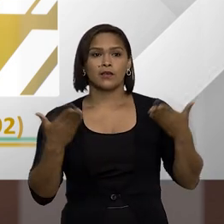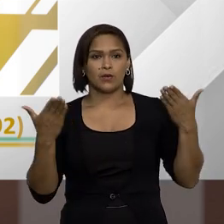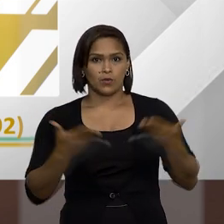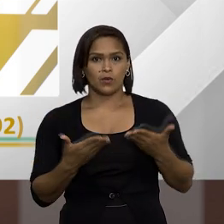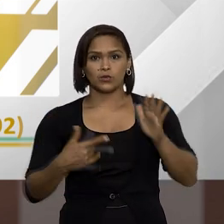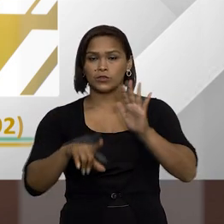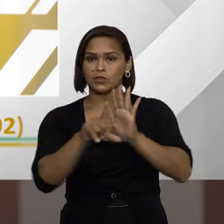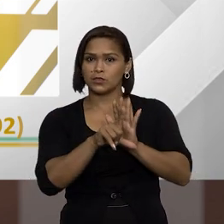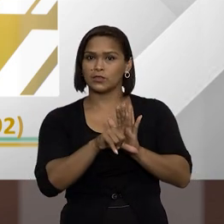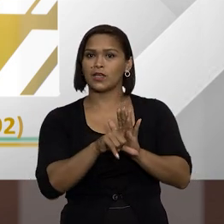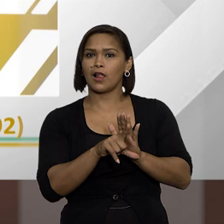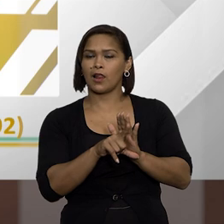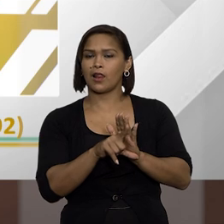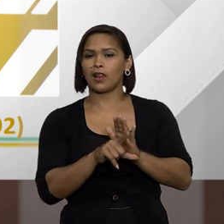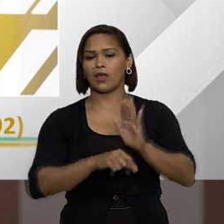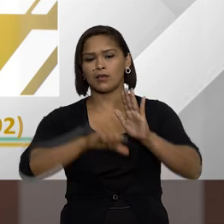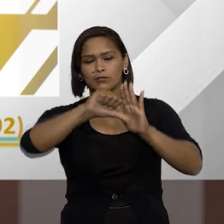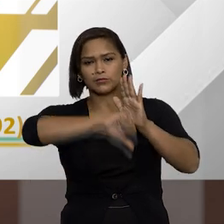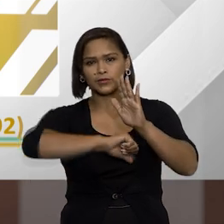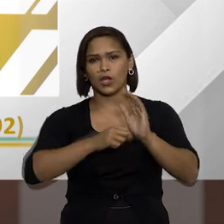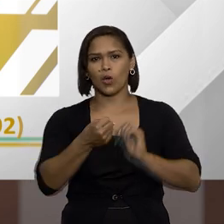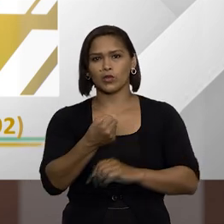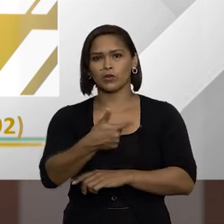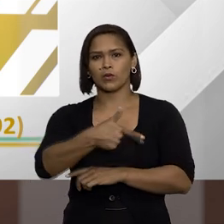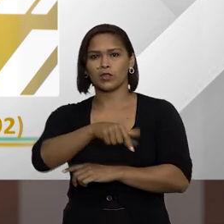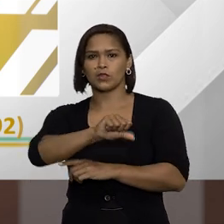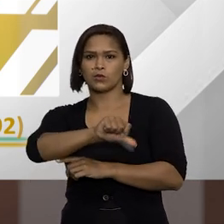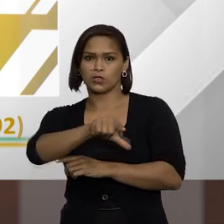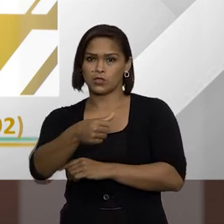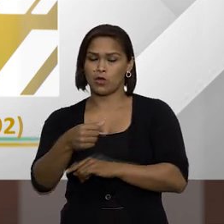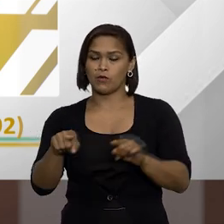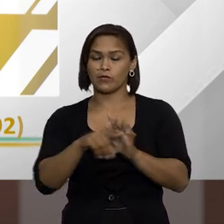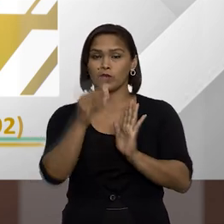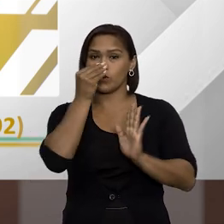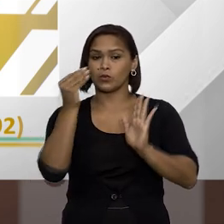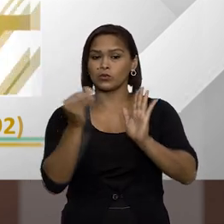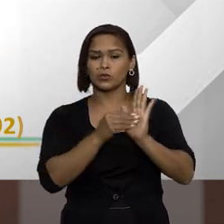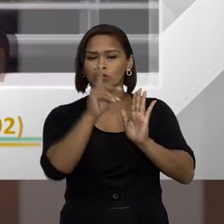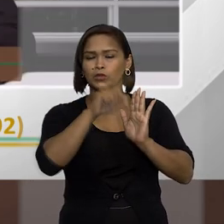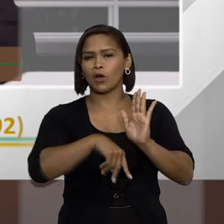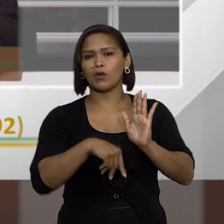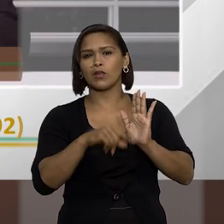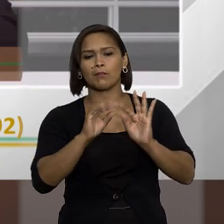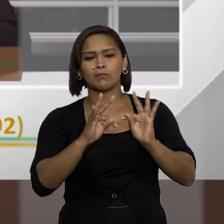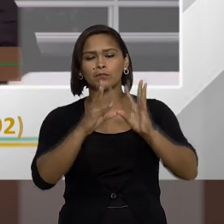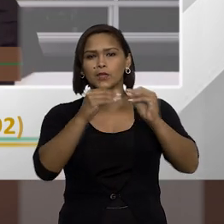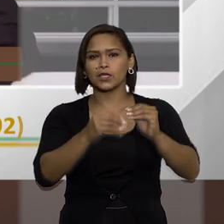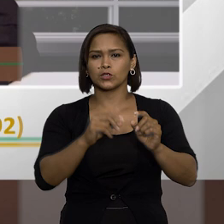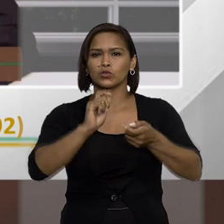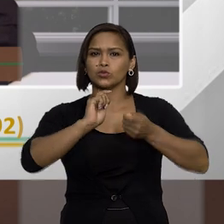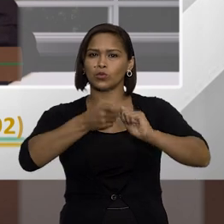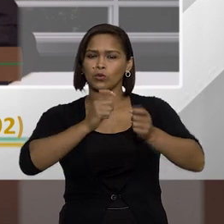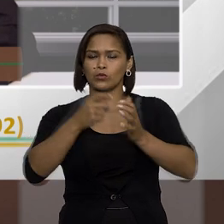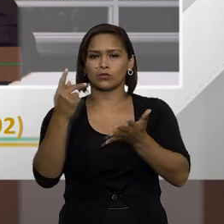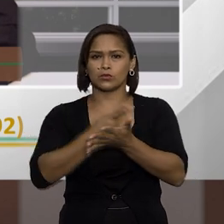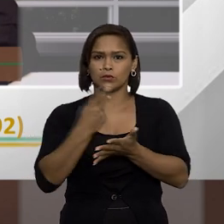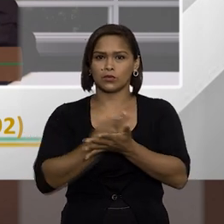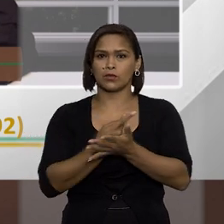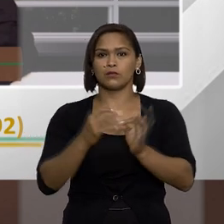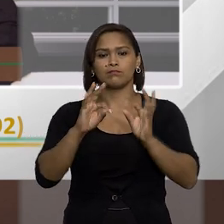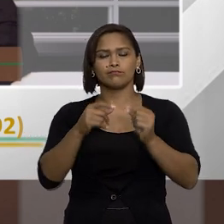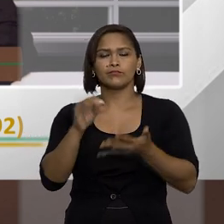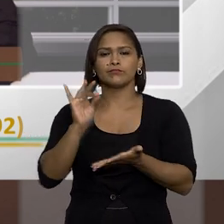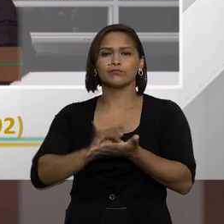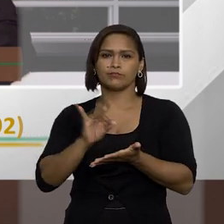Hoje na lei atual de improbidade 8.429 no texto atual o dolo ele é um requisito para todos os atos de improbidade